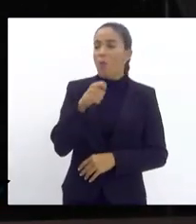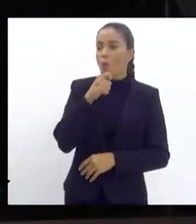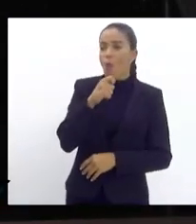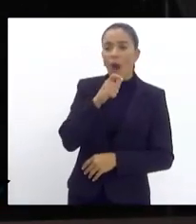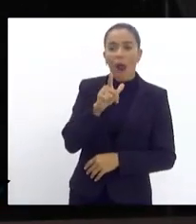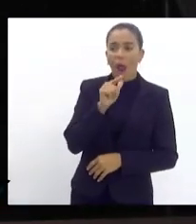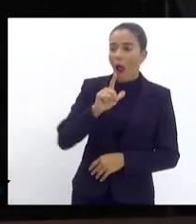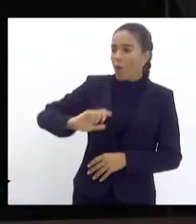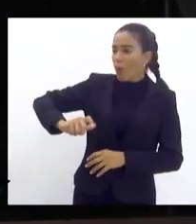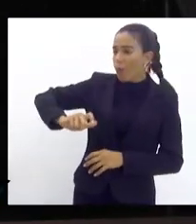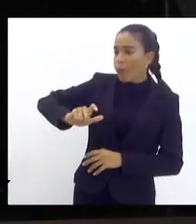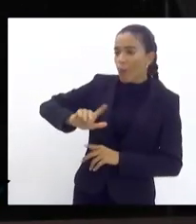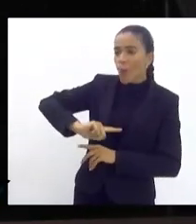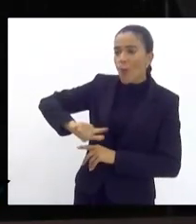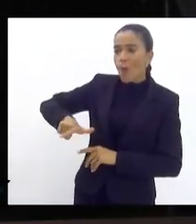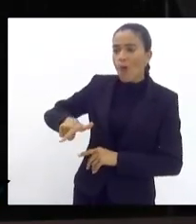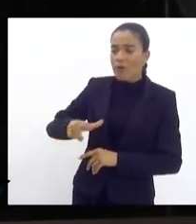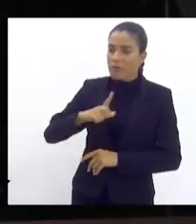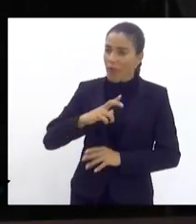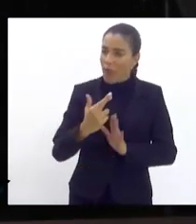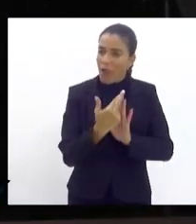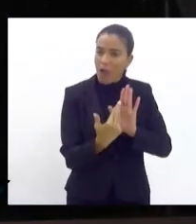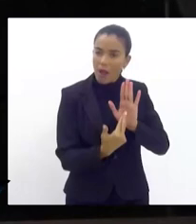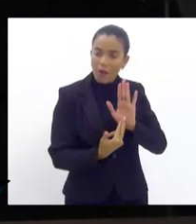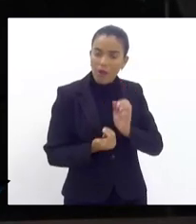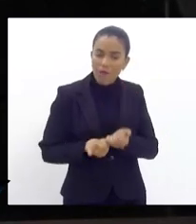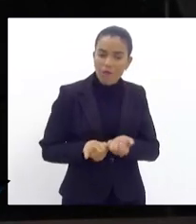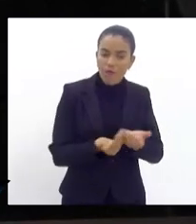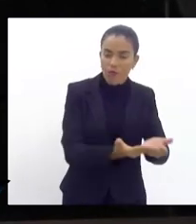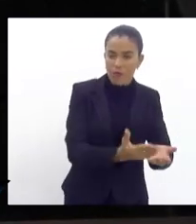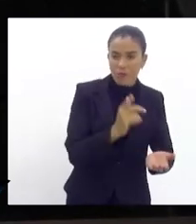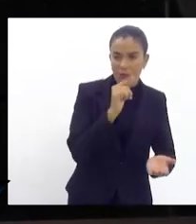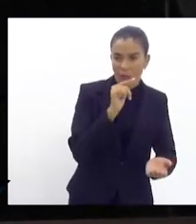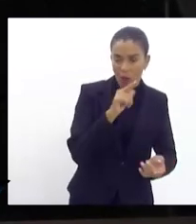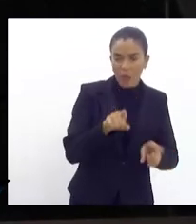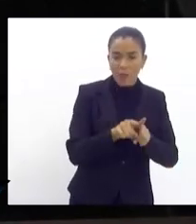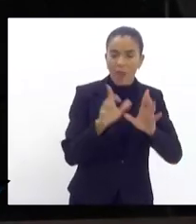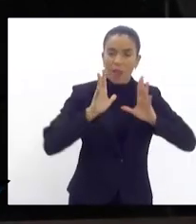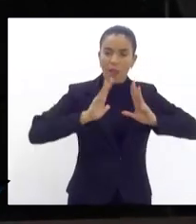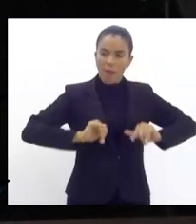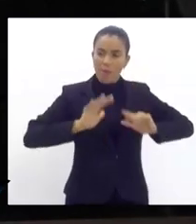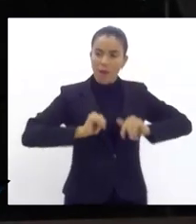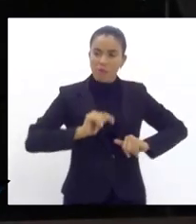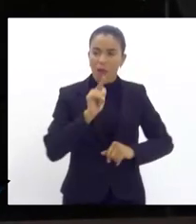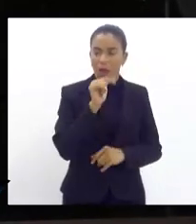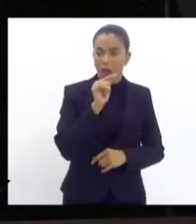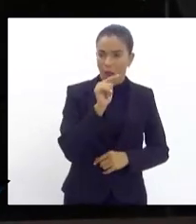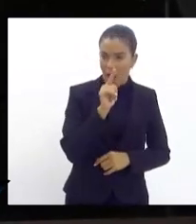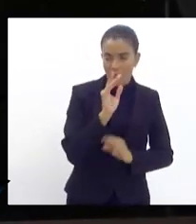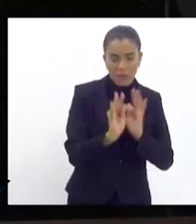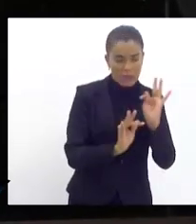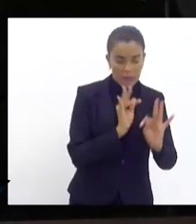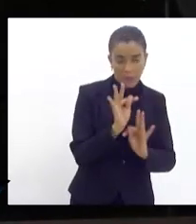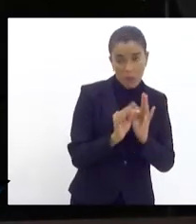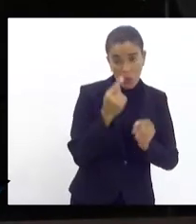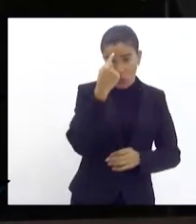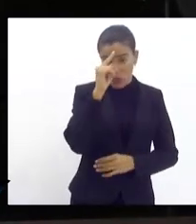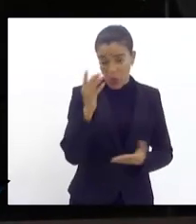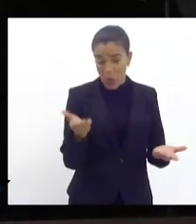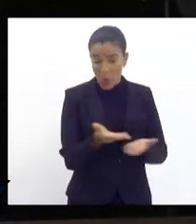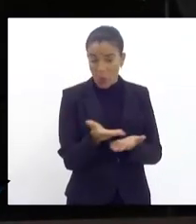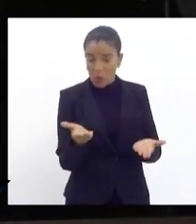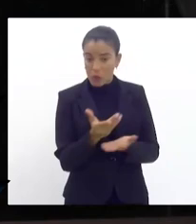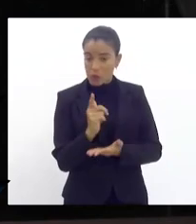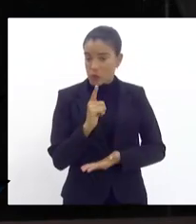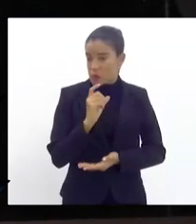existe a regulamentação em termos de fornecimento da água e esgoto que tinha pela CEDAI eu não sei se hoje eu não cheguei a ler